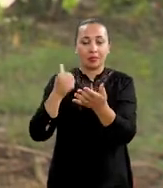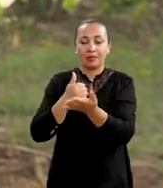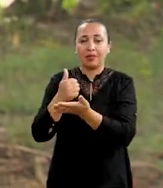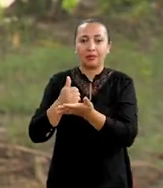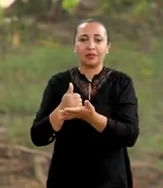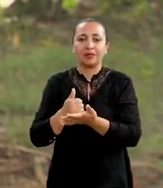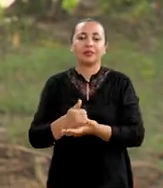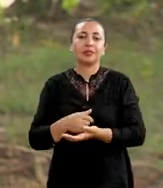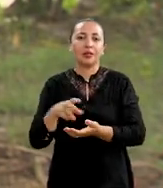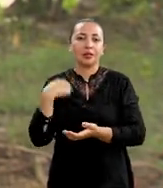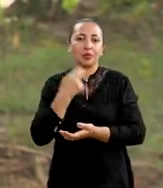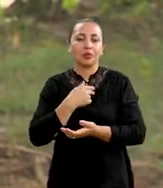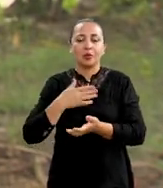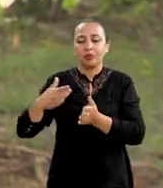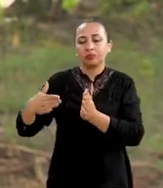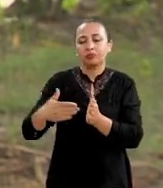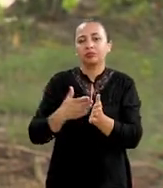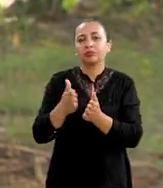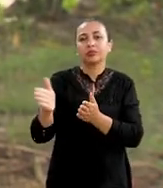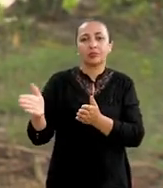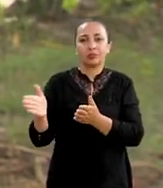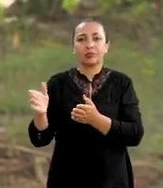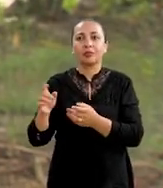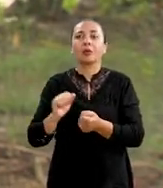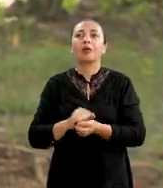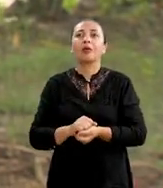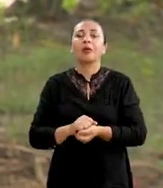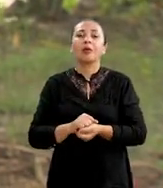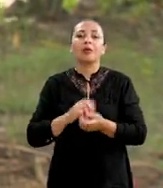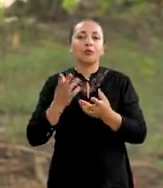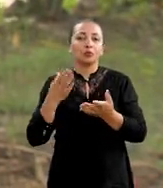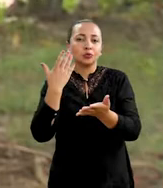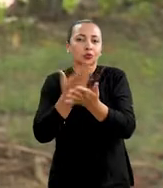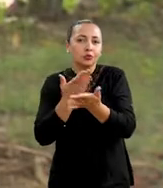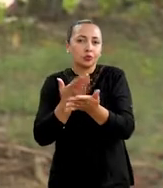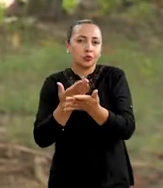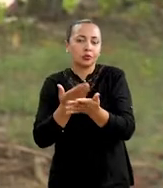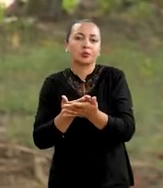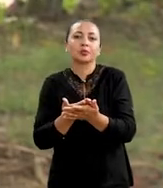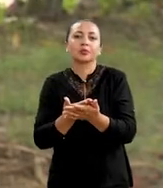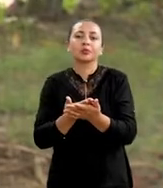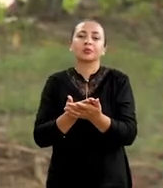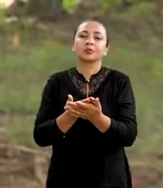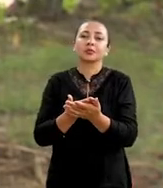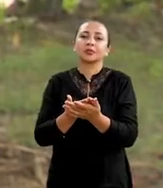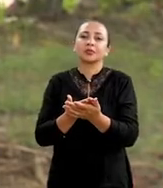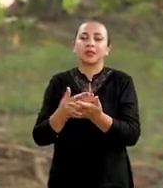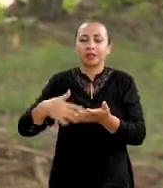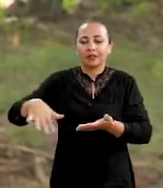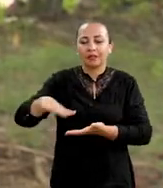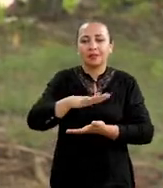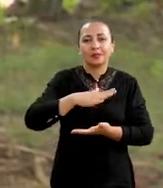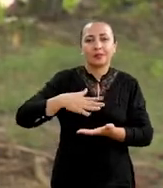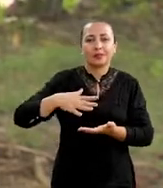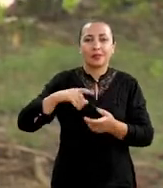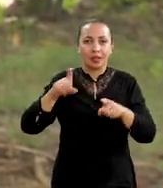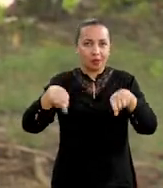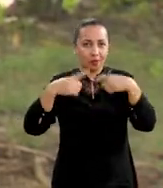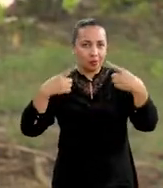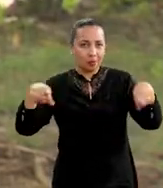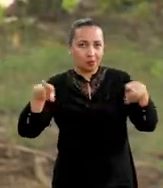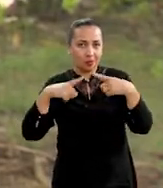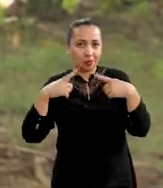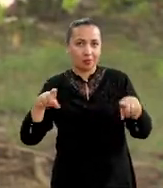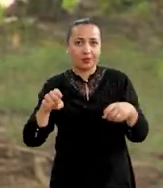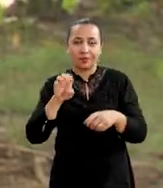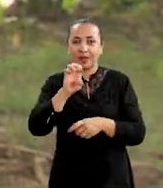essa nossa trajetória foram estudos na área da música,